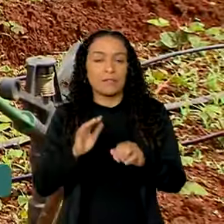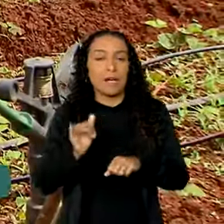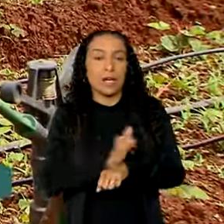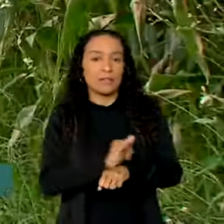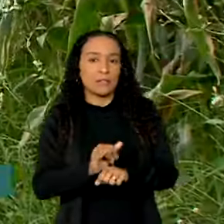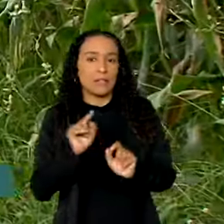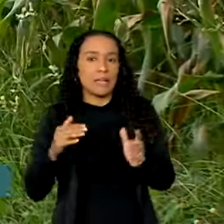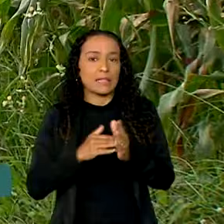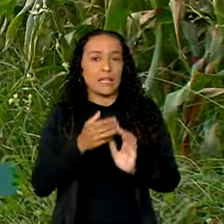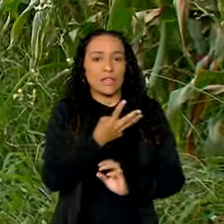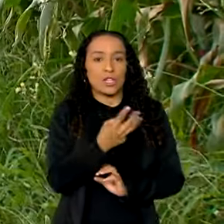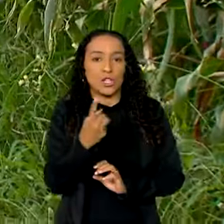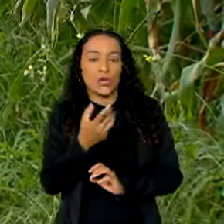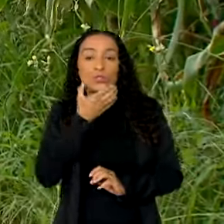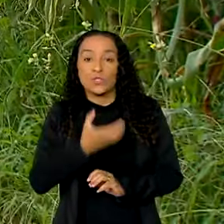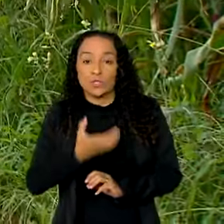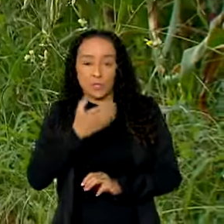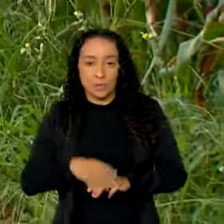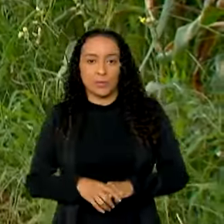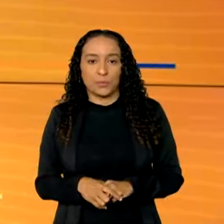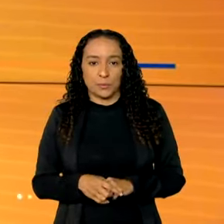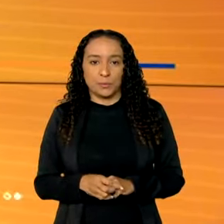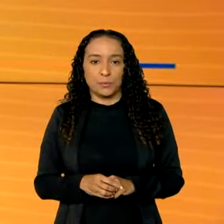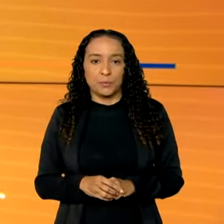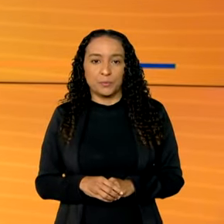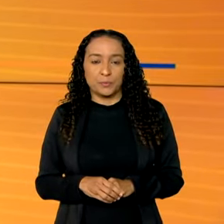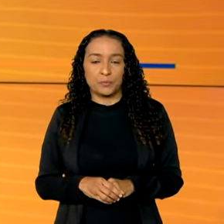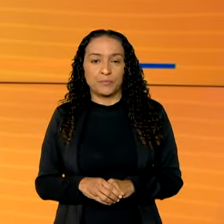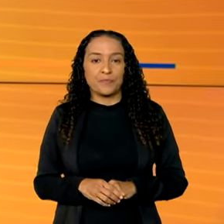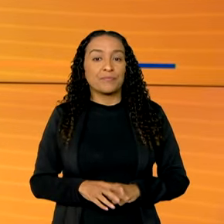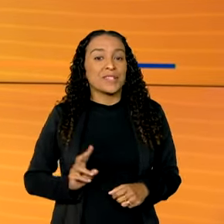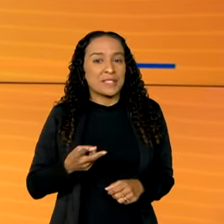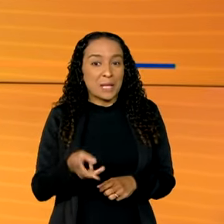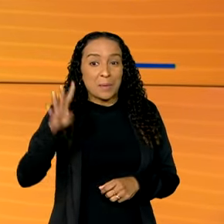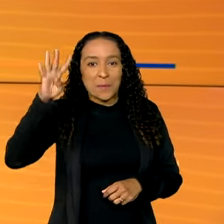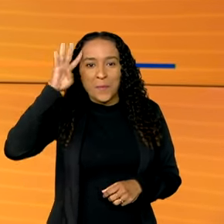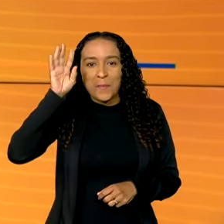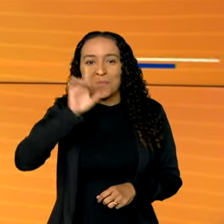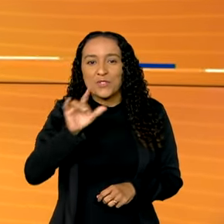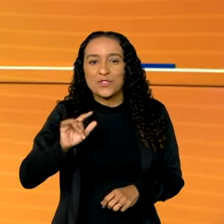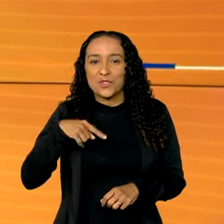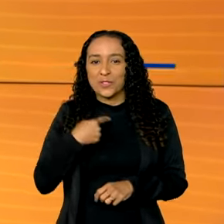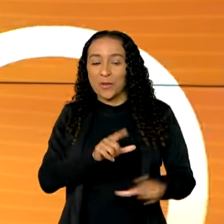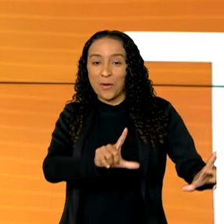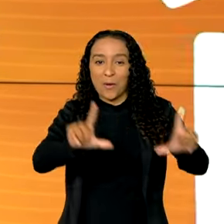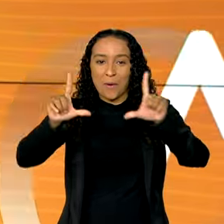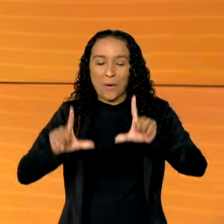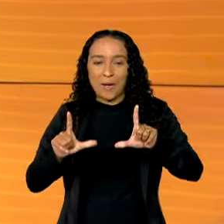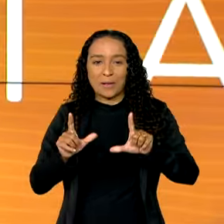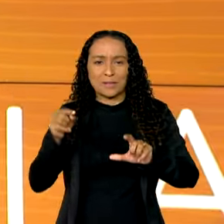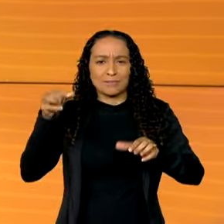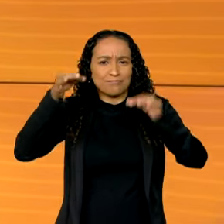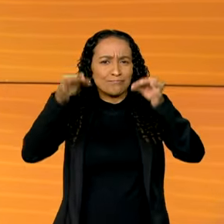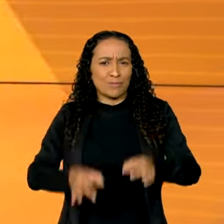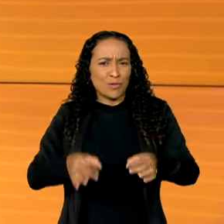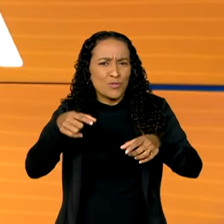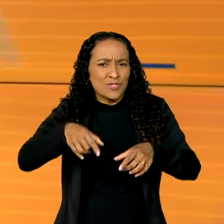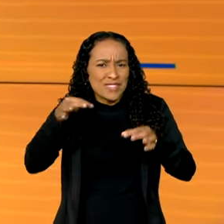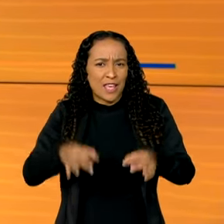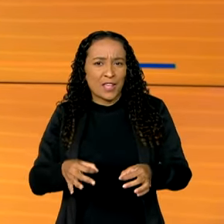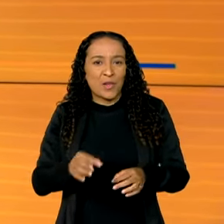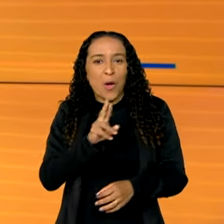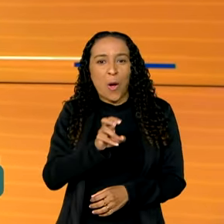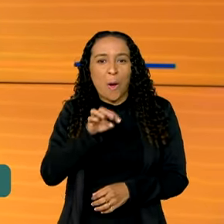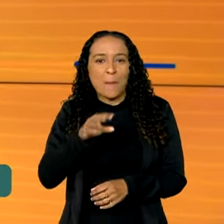vale até 31 de dezembro. E toda quarta-feira é dia do nosso quadro Ponto Exato. Roberto